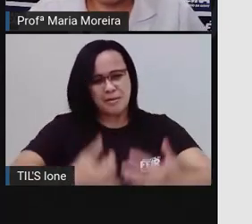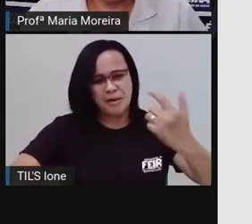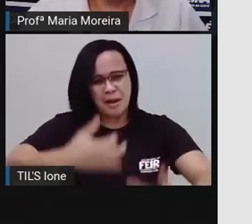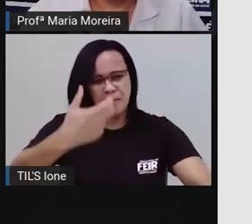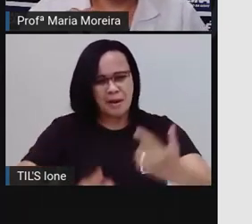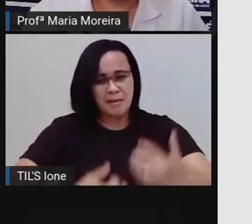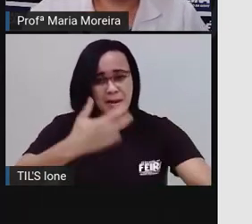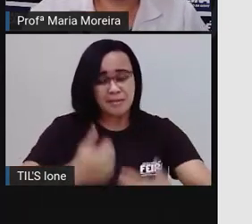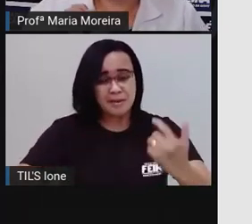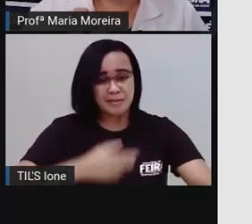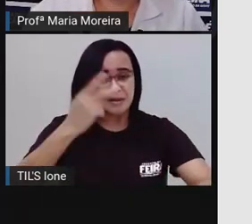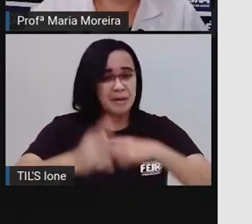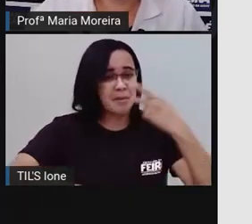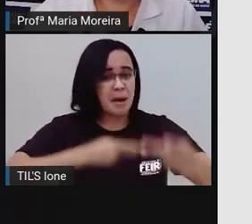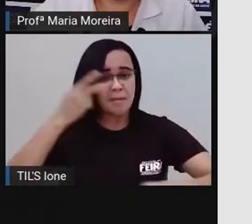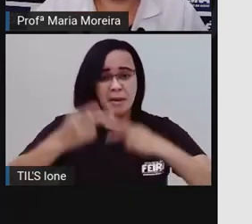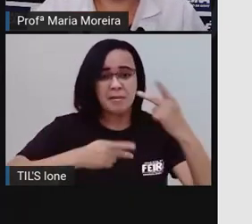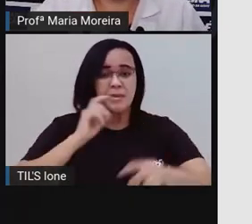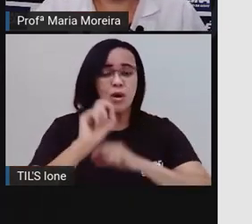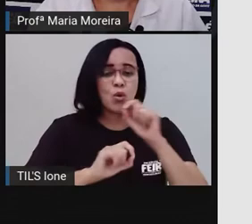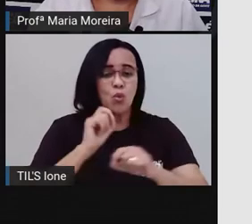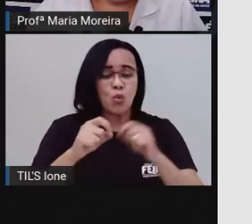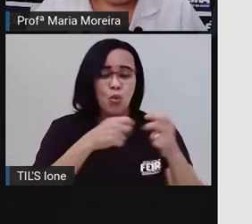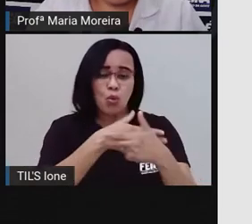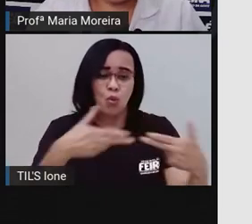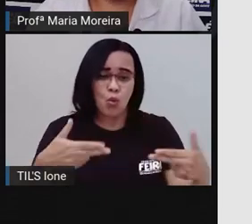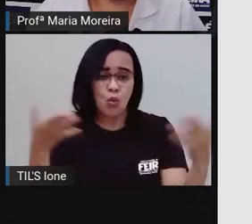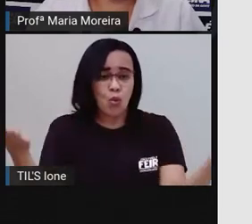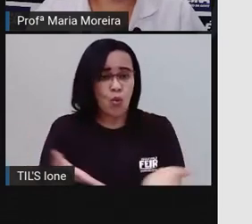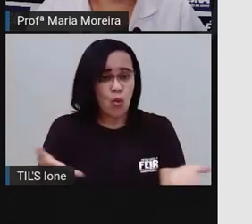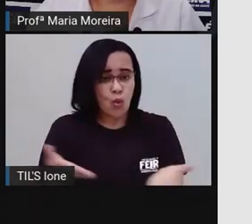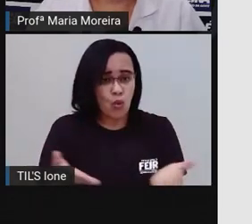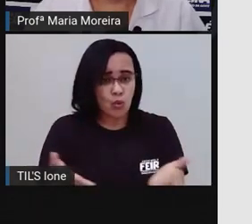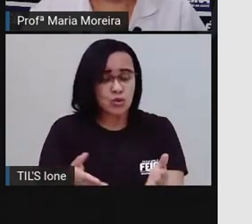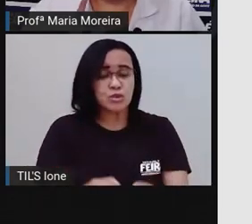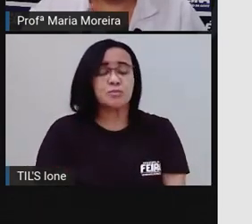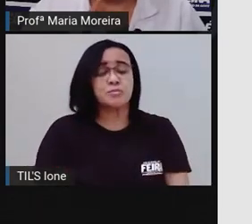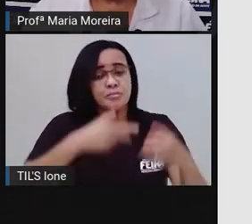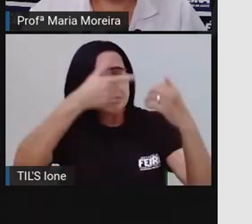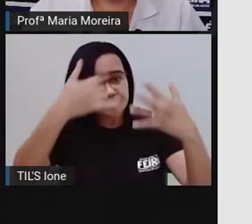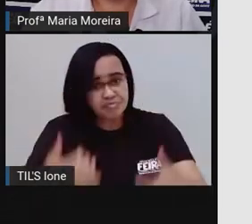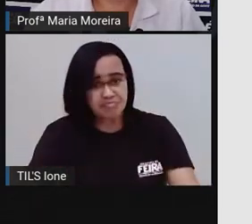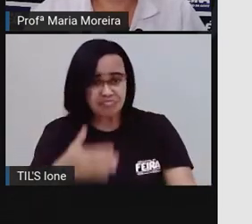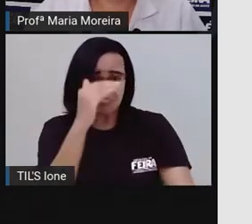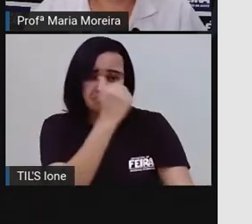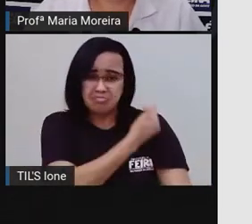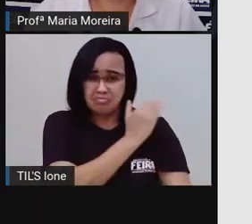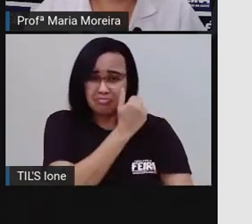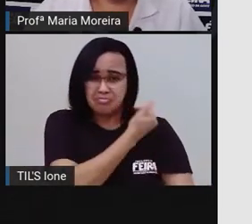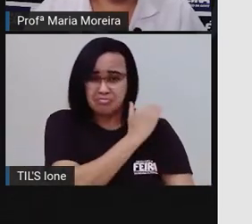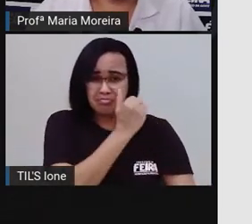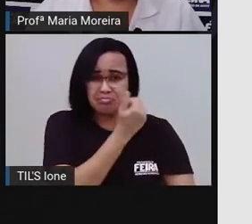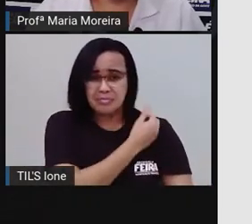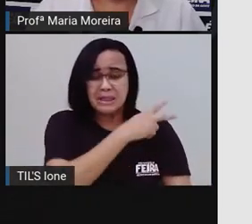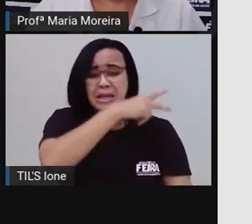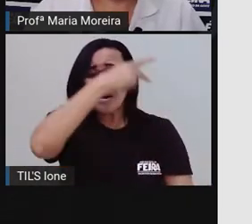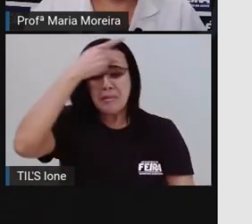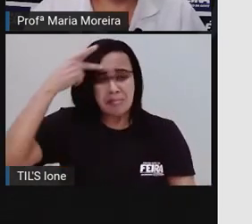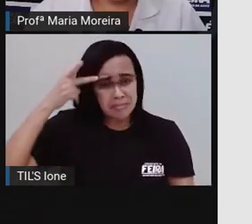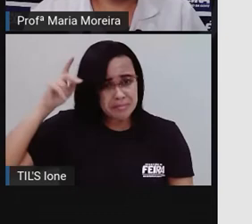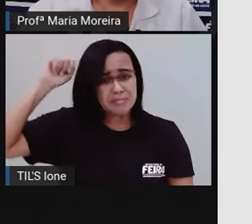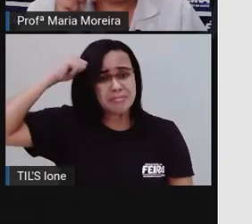falando das coisas de hoje em dia, falou de racismo, das dificuldades que as pessoas negras